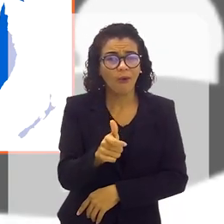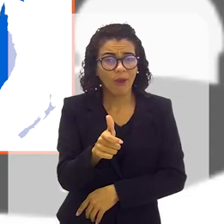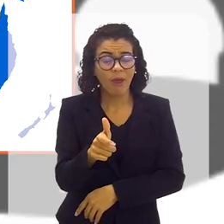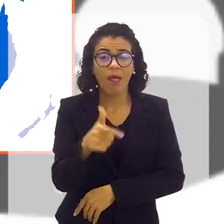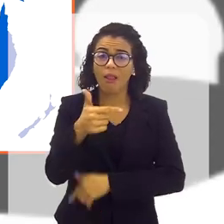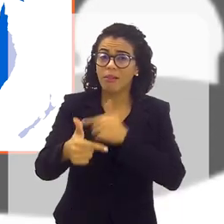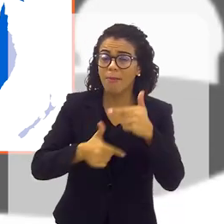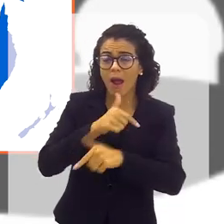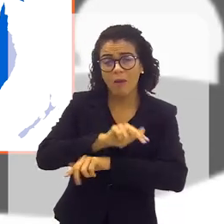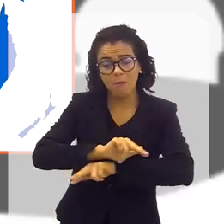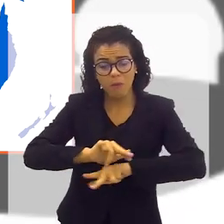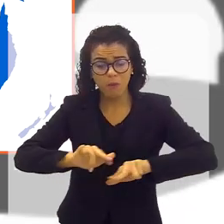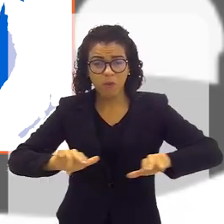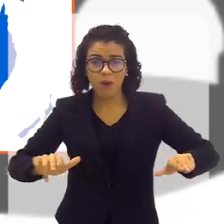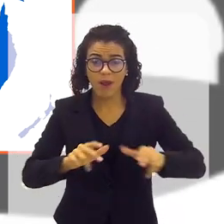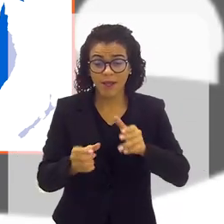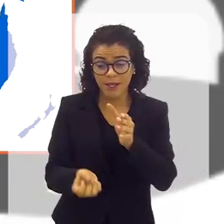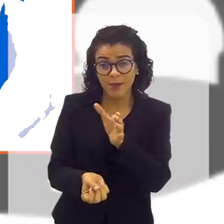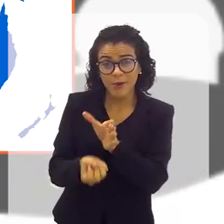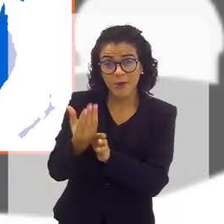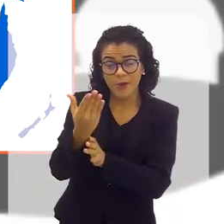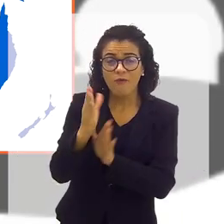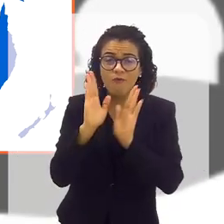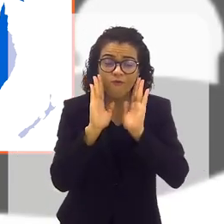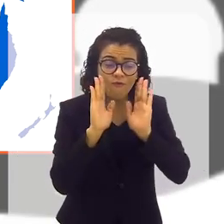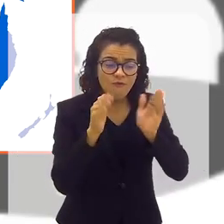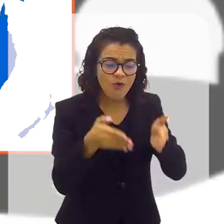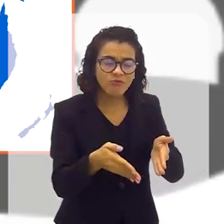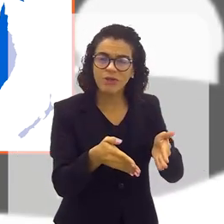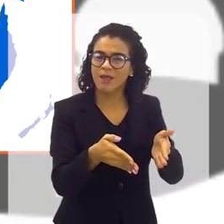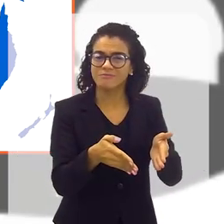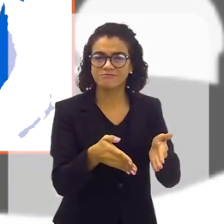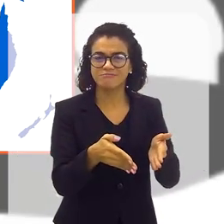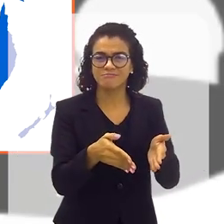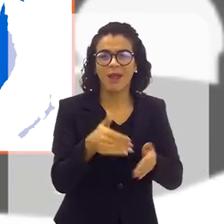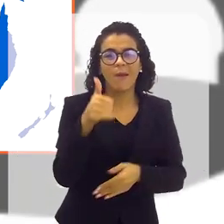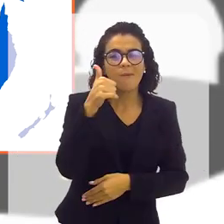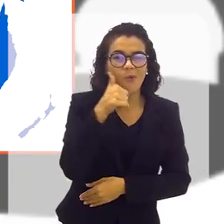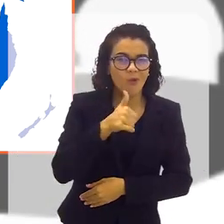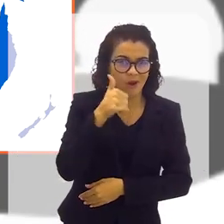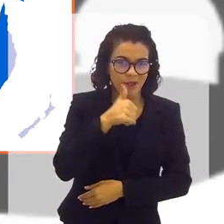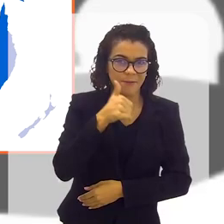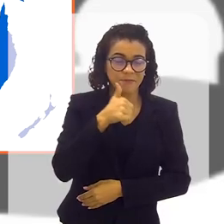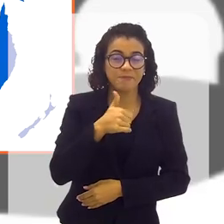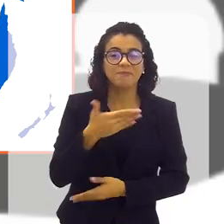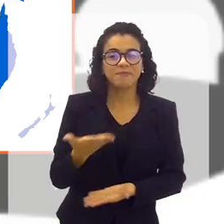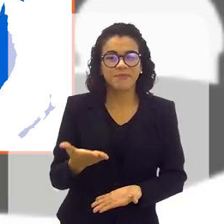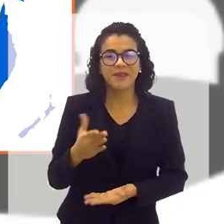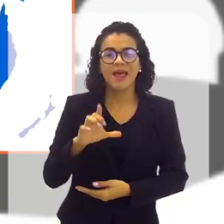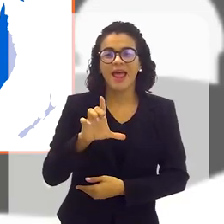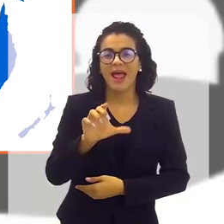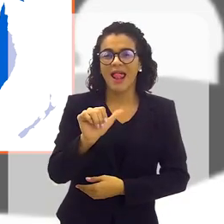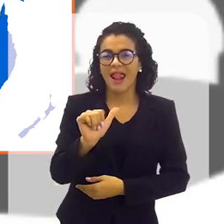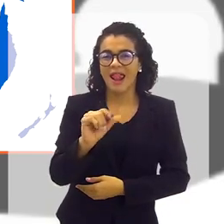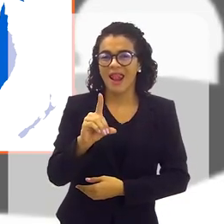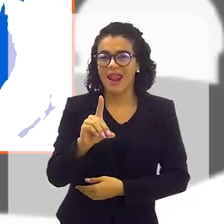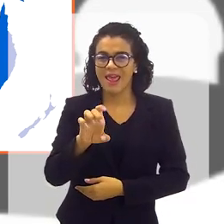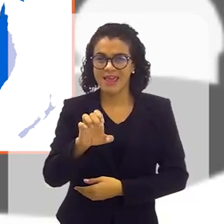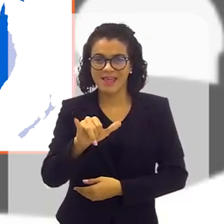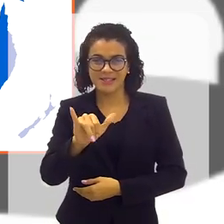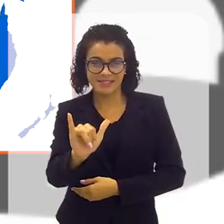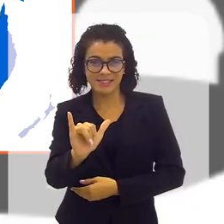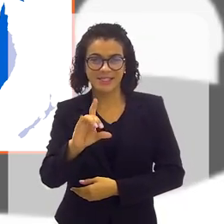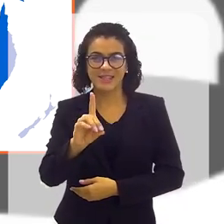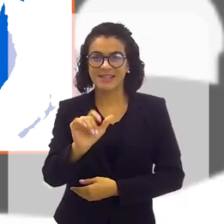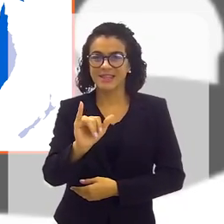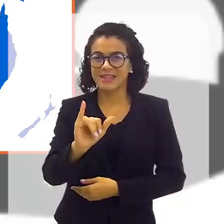networking e negócios que criou e gere, voltada exclusivamente para as mulheres. O Lady Diamond, ela